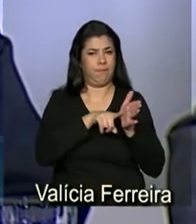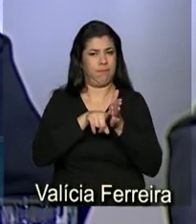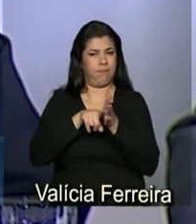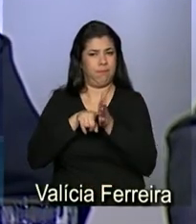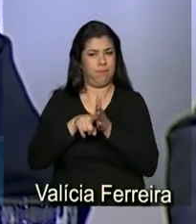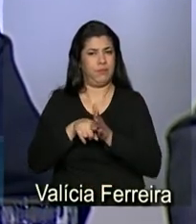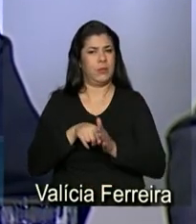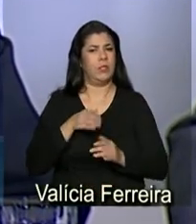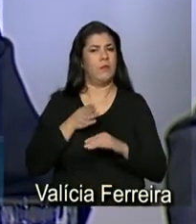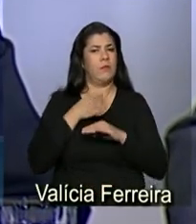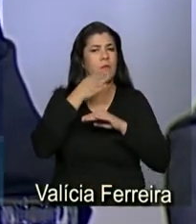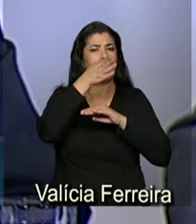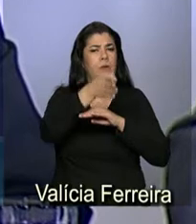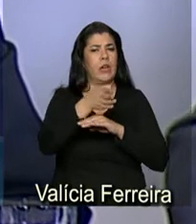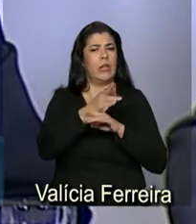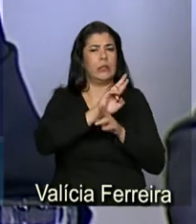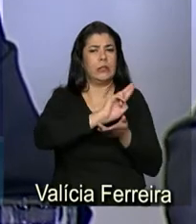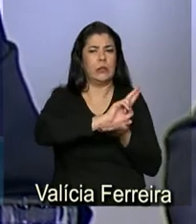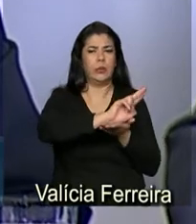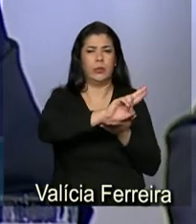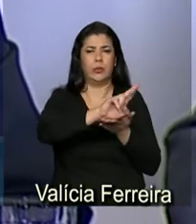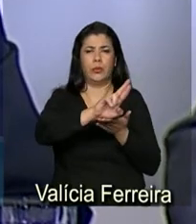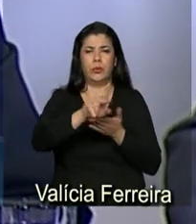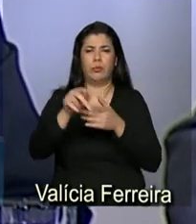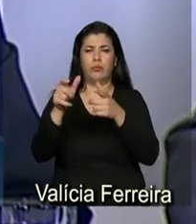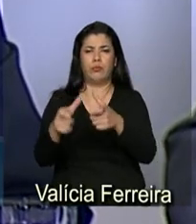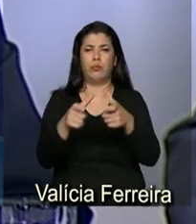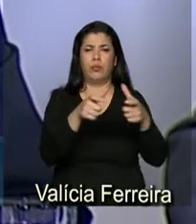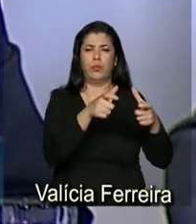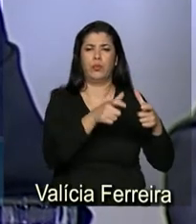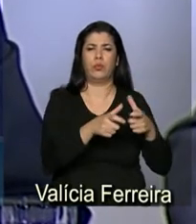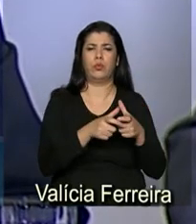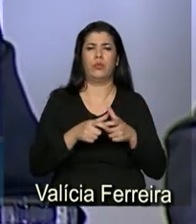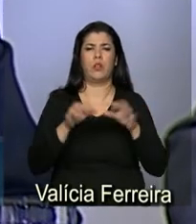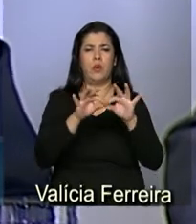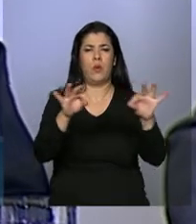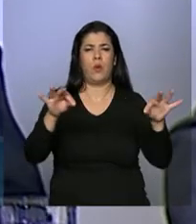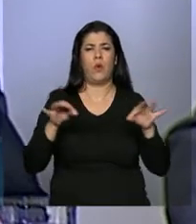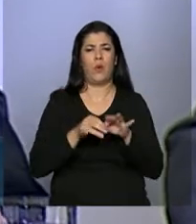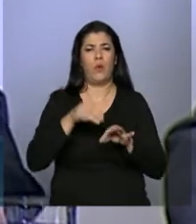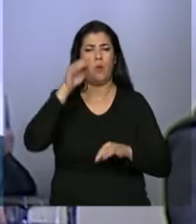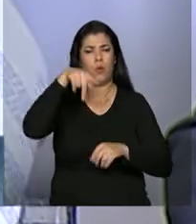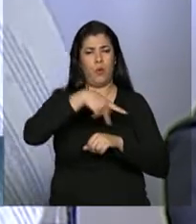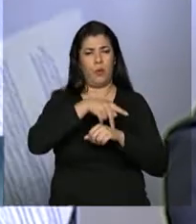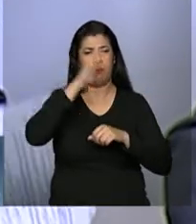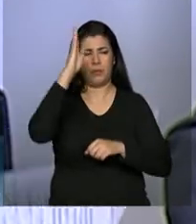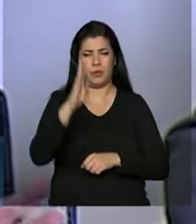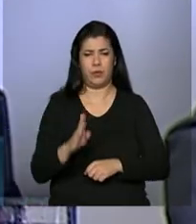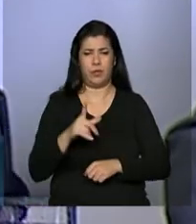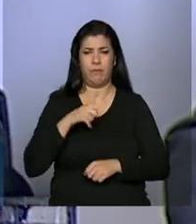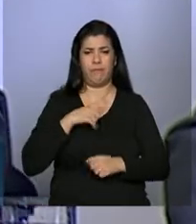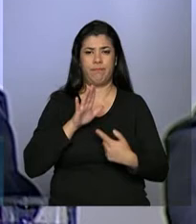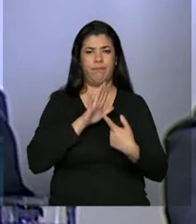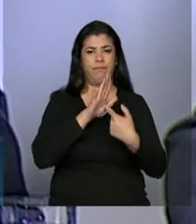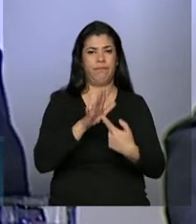extrapola as fronteiras nacionais para erradicar esse mal e que apresenta muitas facetas.